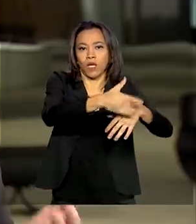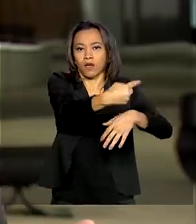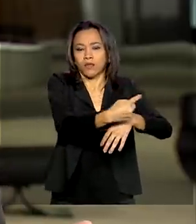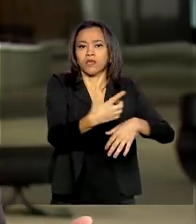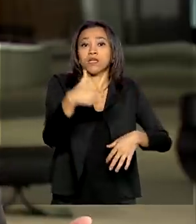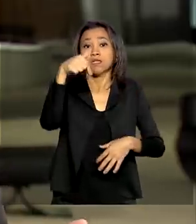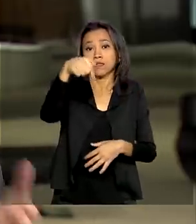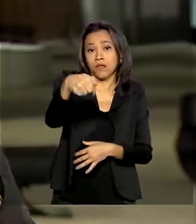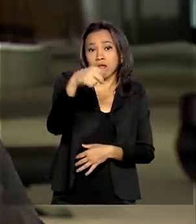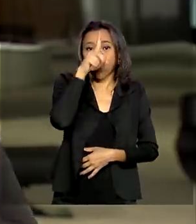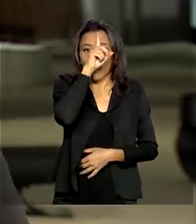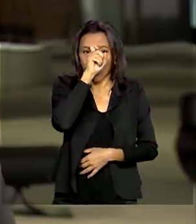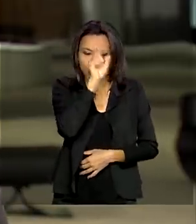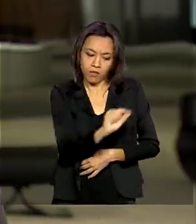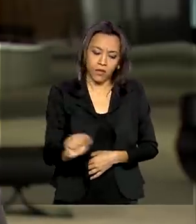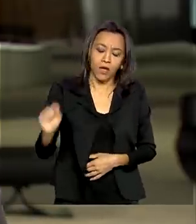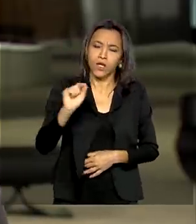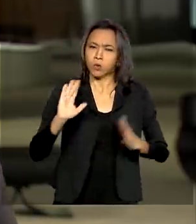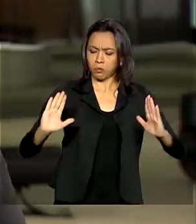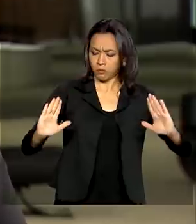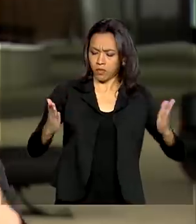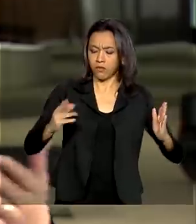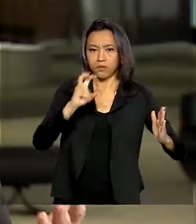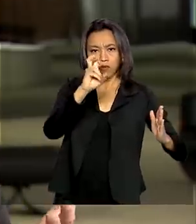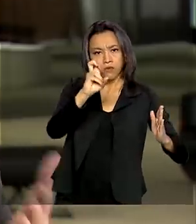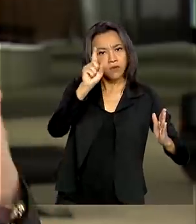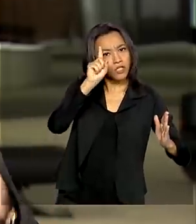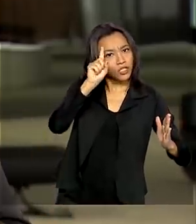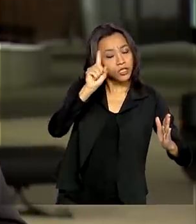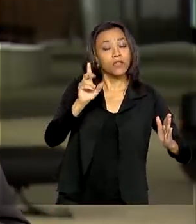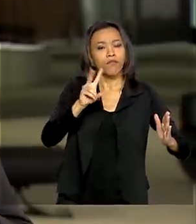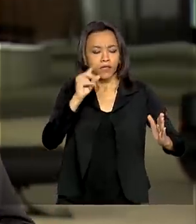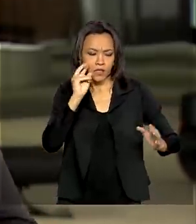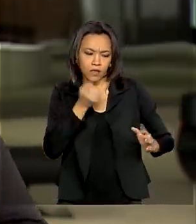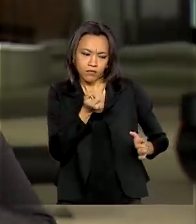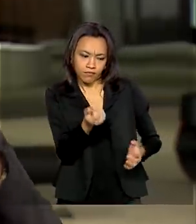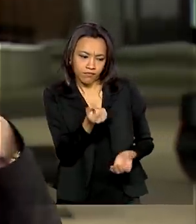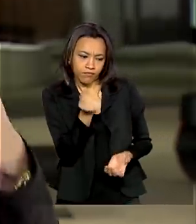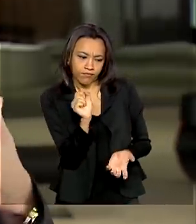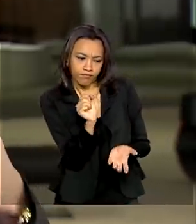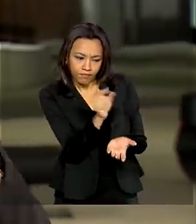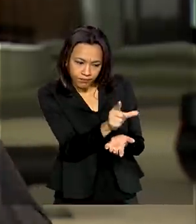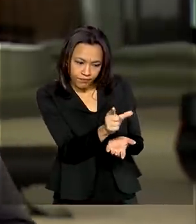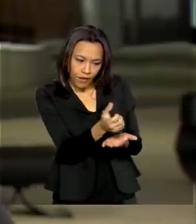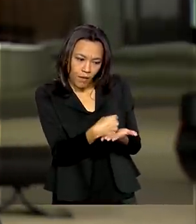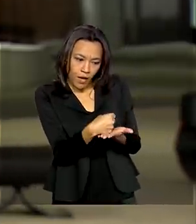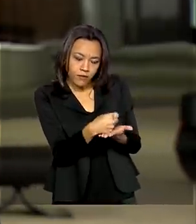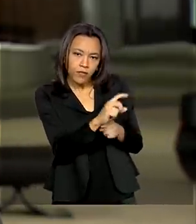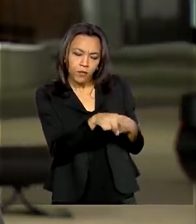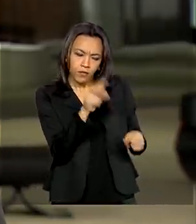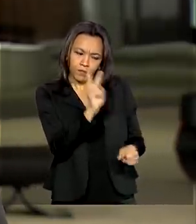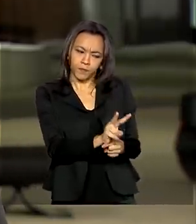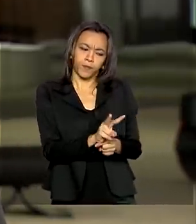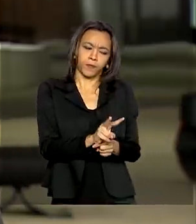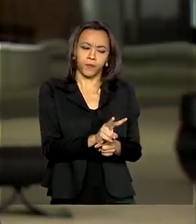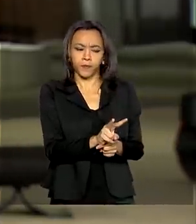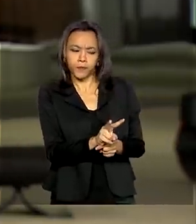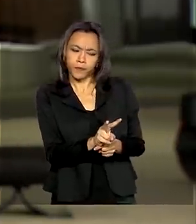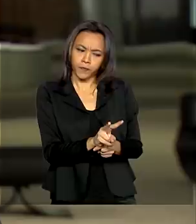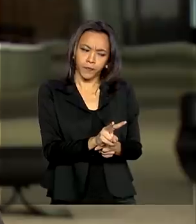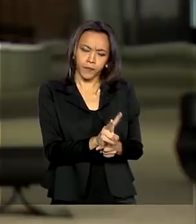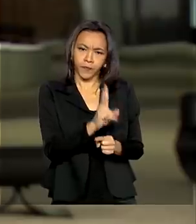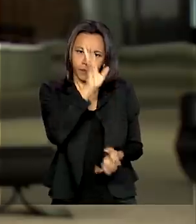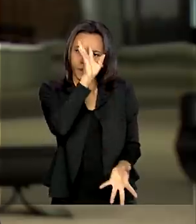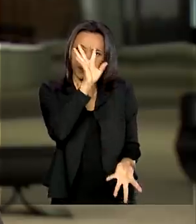sete hospitais do país. Por cinco dias, elas vão ser medicadas e acompanhadas por mais nove dias. Até o resultado dos testes ser